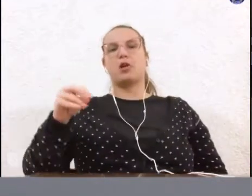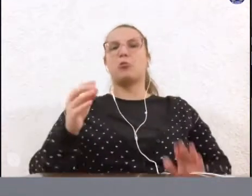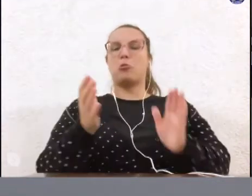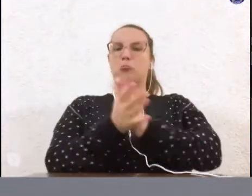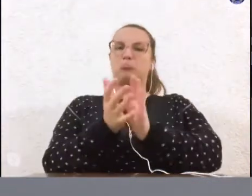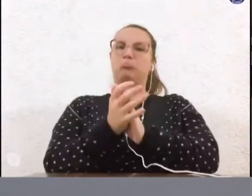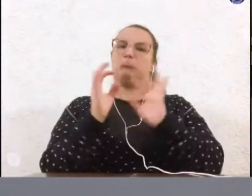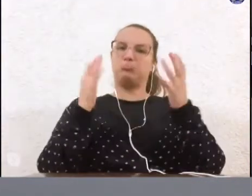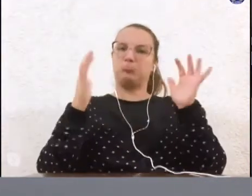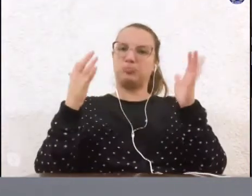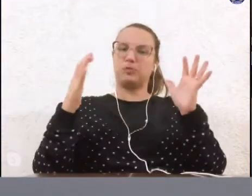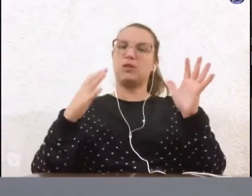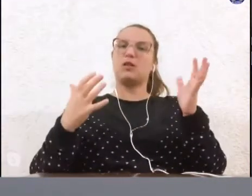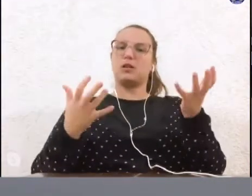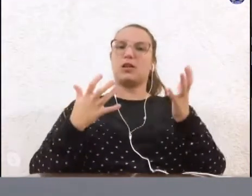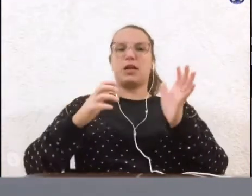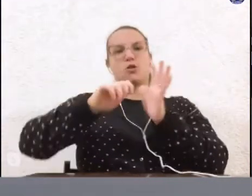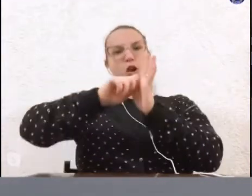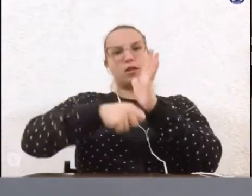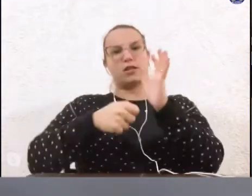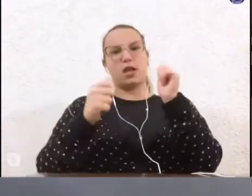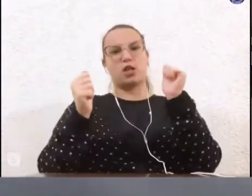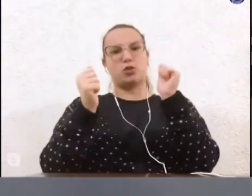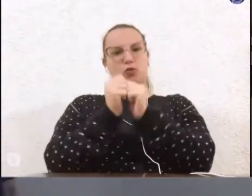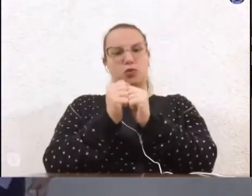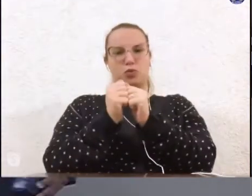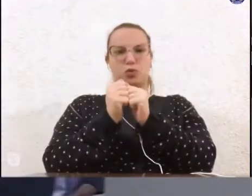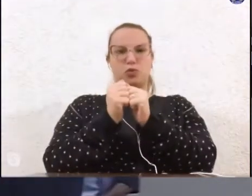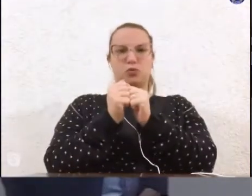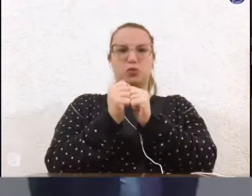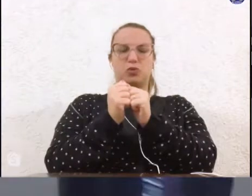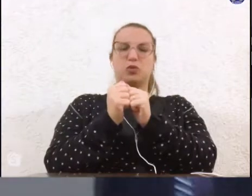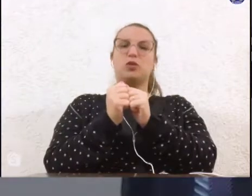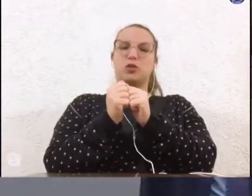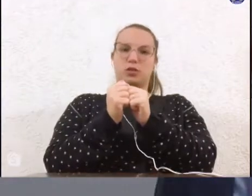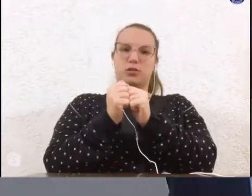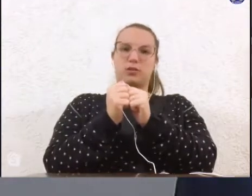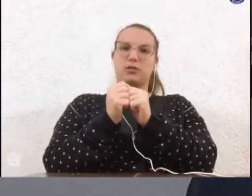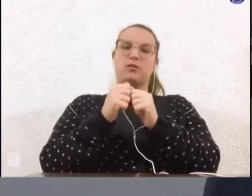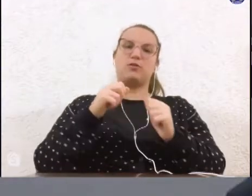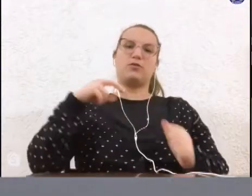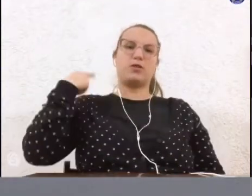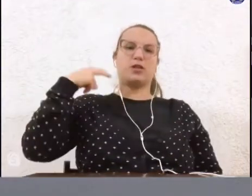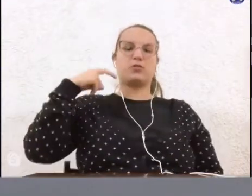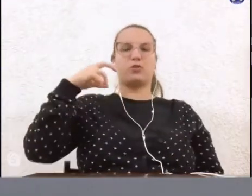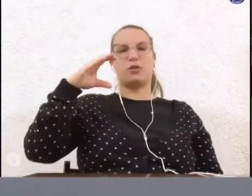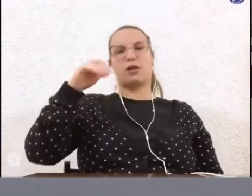Gostaria também de assinar junto. Consulto ao autor da matéria, o vereador Carlos Trigo.